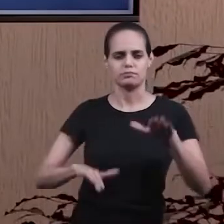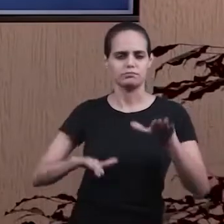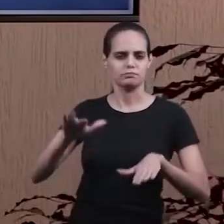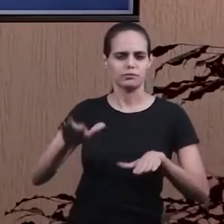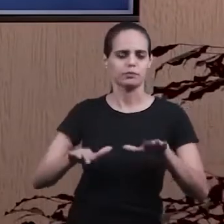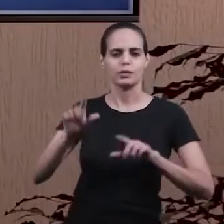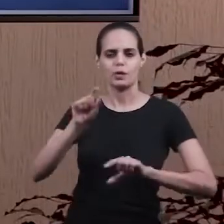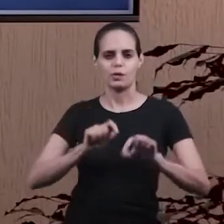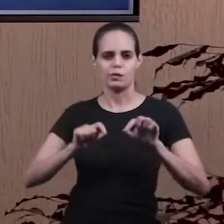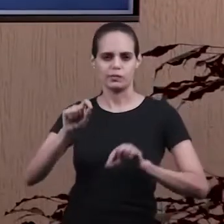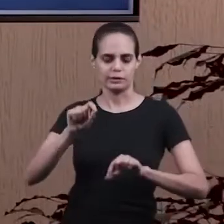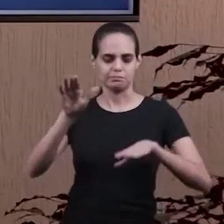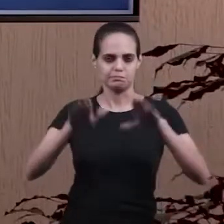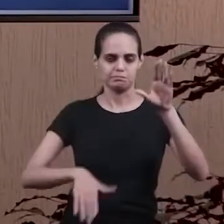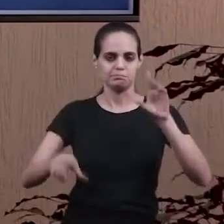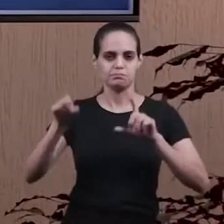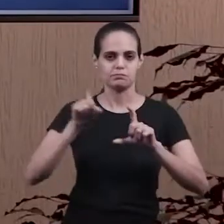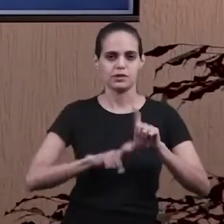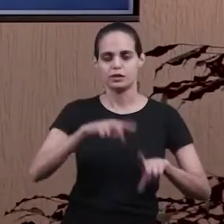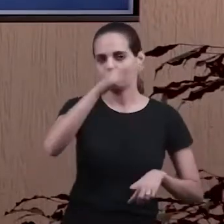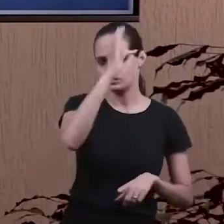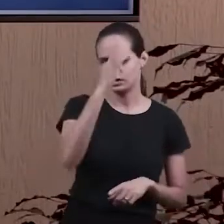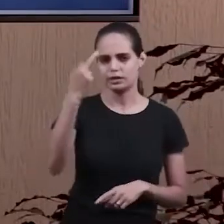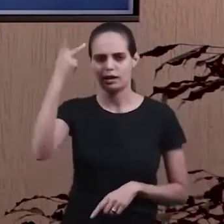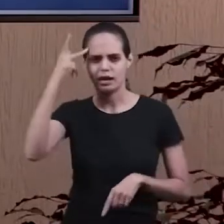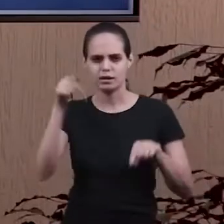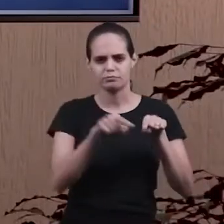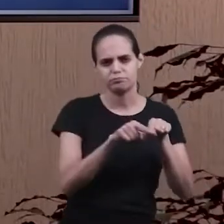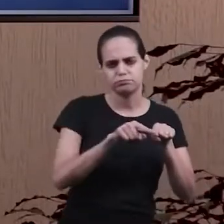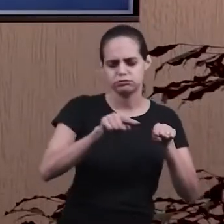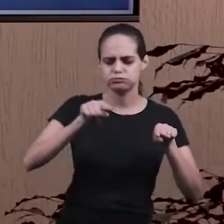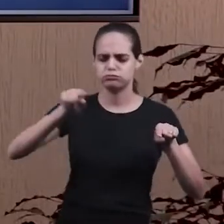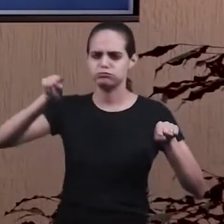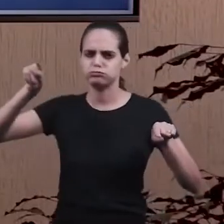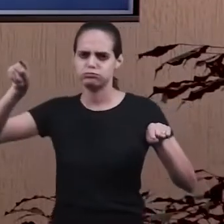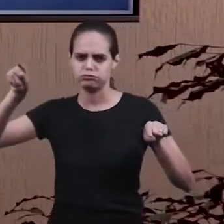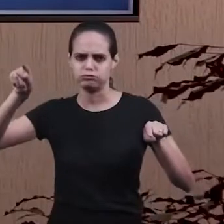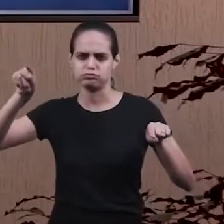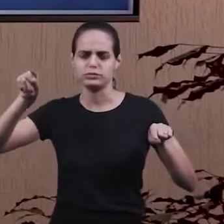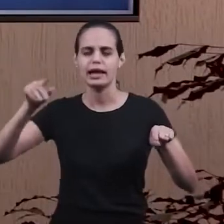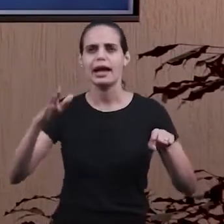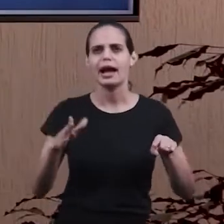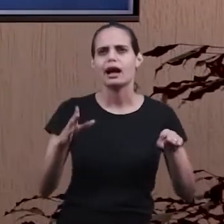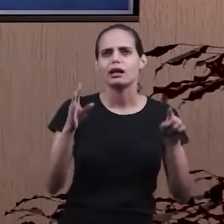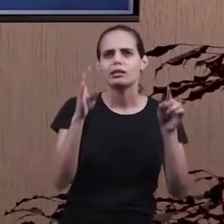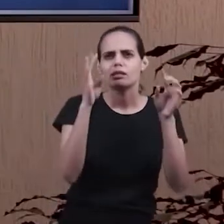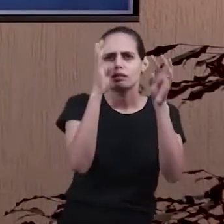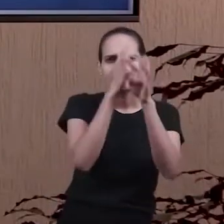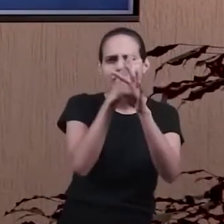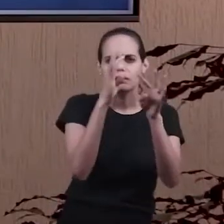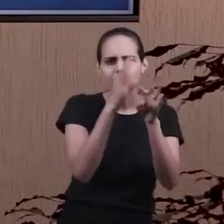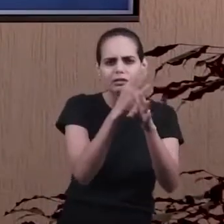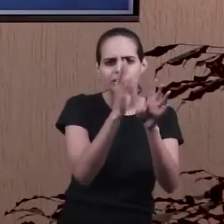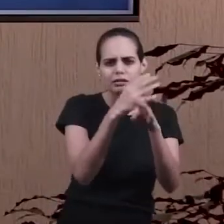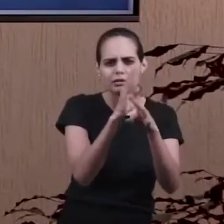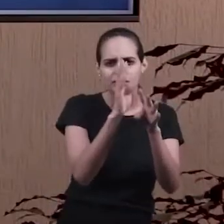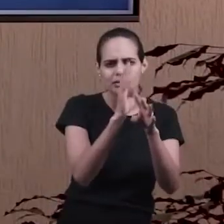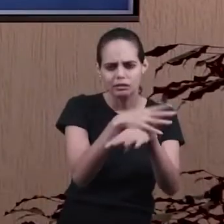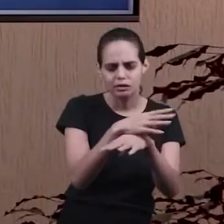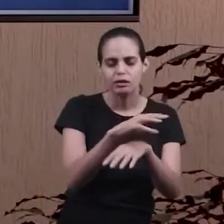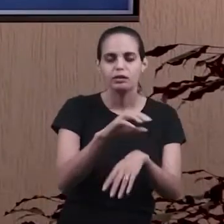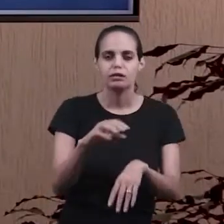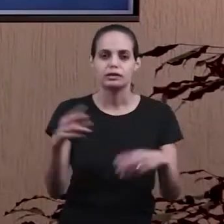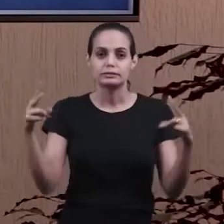do subtipo do TDAH. Se a criança tem um subtipo que ele é mais desatento, ou se com a